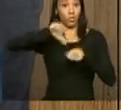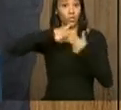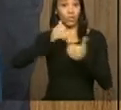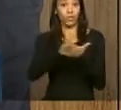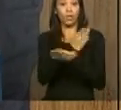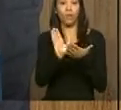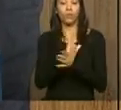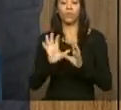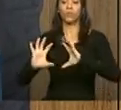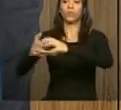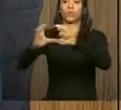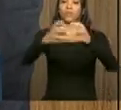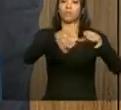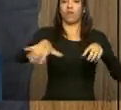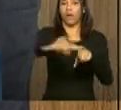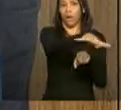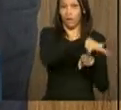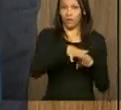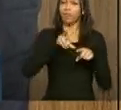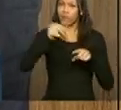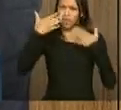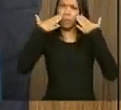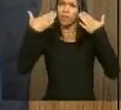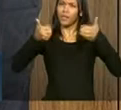serão, então, apresentadas aos líderes.